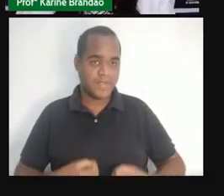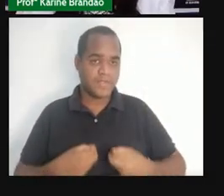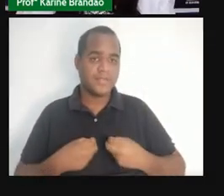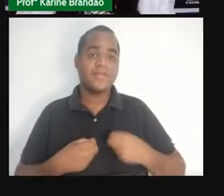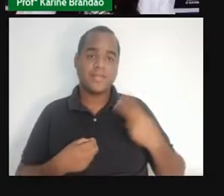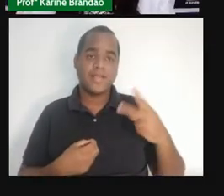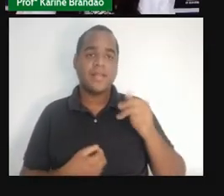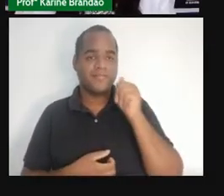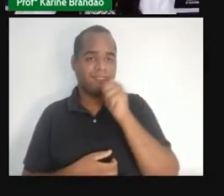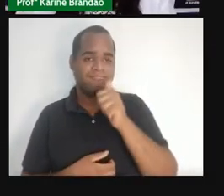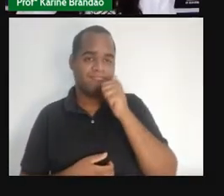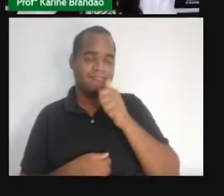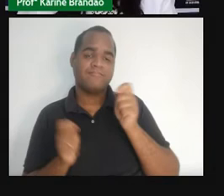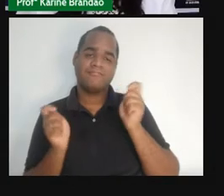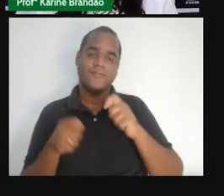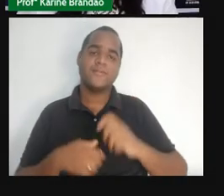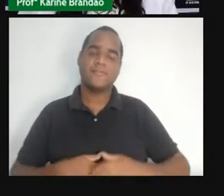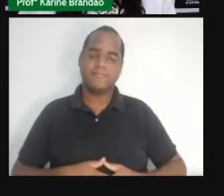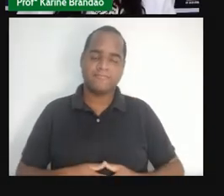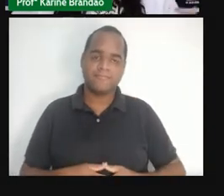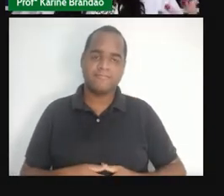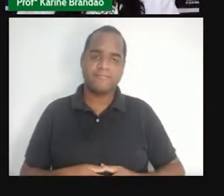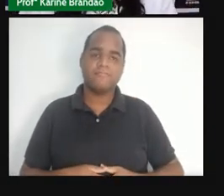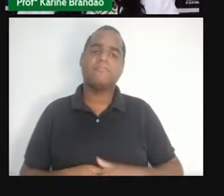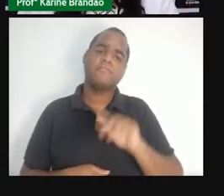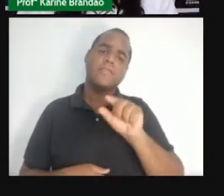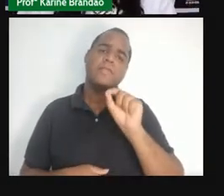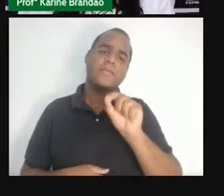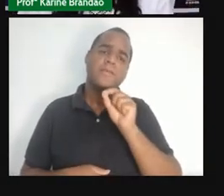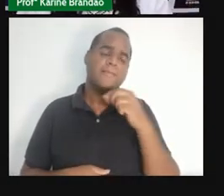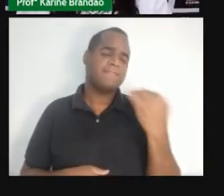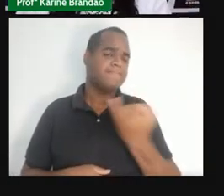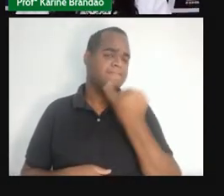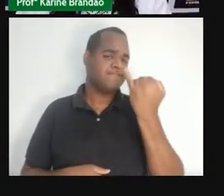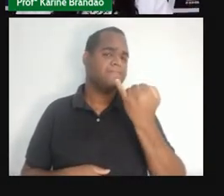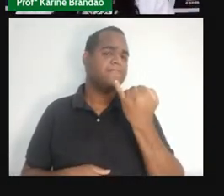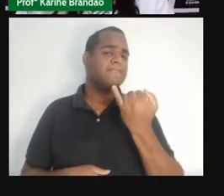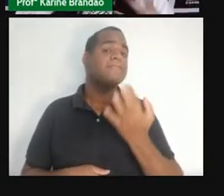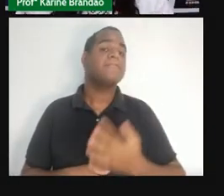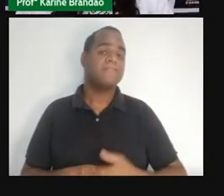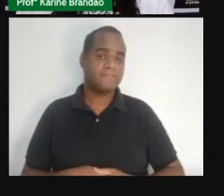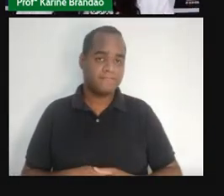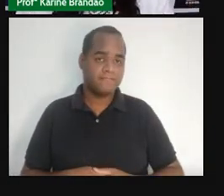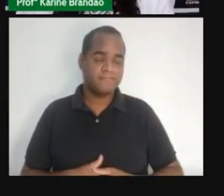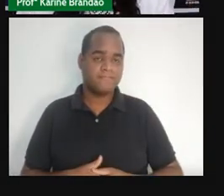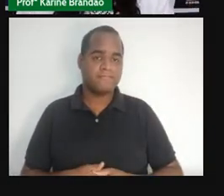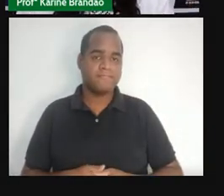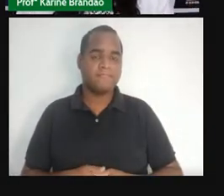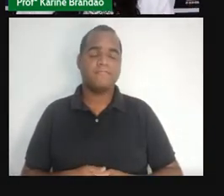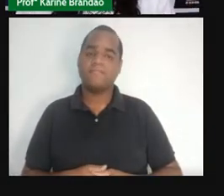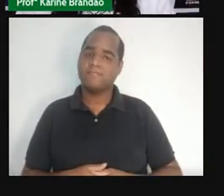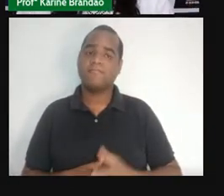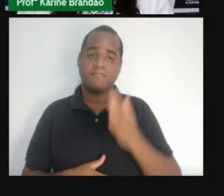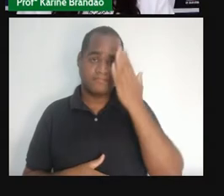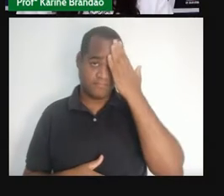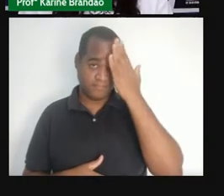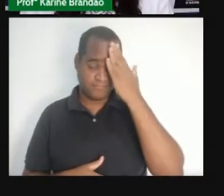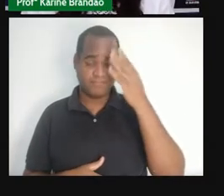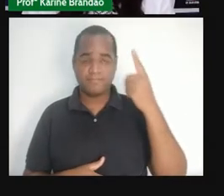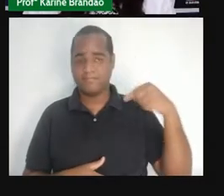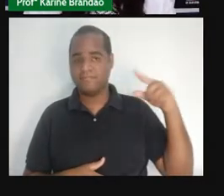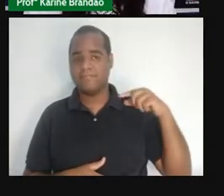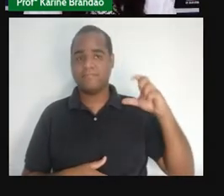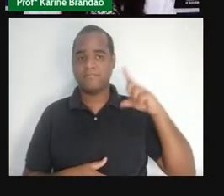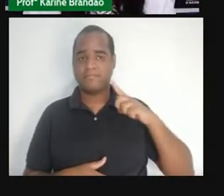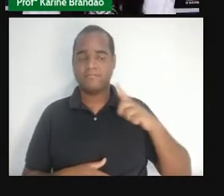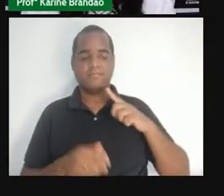mulheres, principalmente. E aí, qual foi a medida, então? Vamos, como não se sabe, não se sabia, né? Então, o público